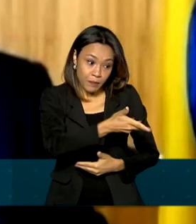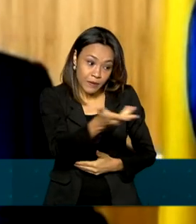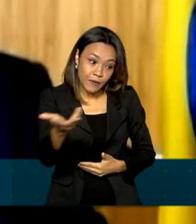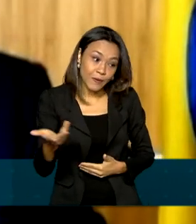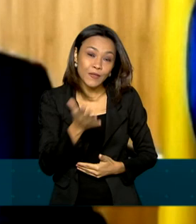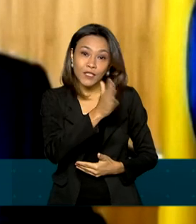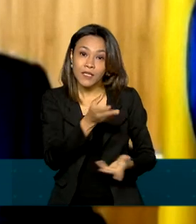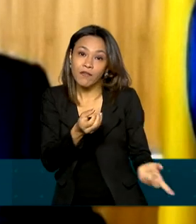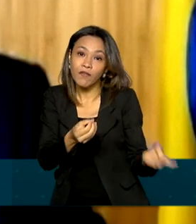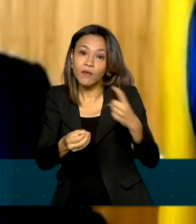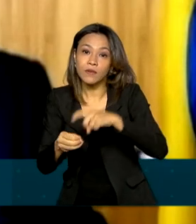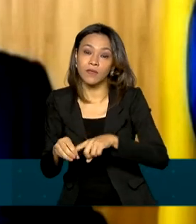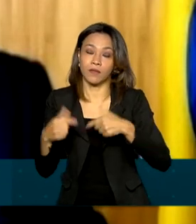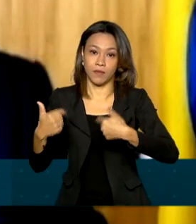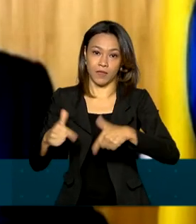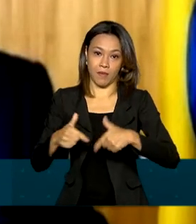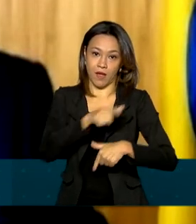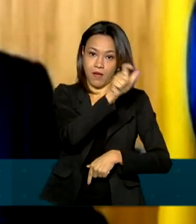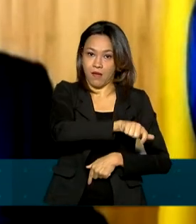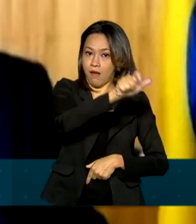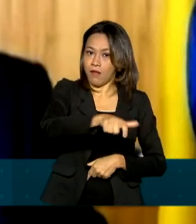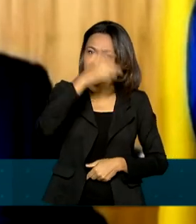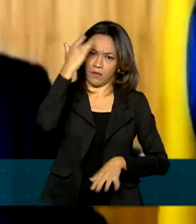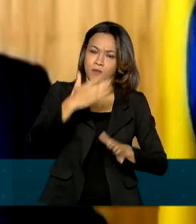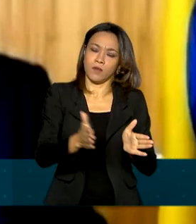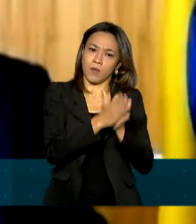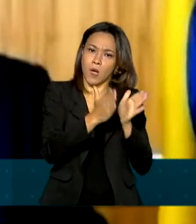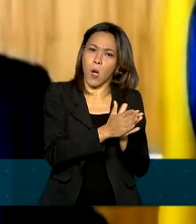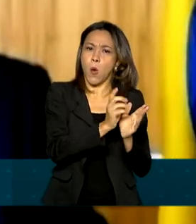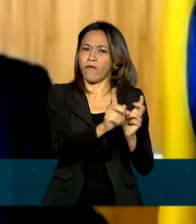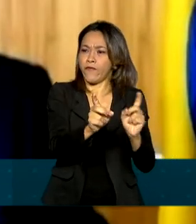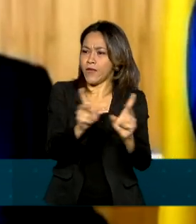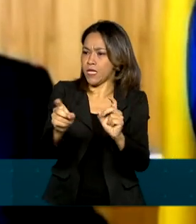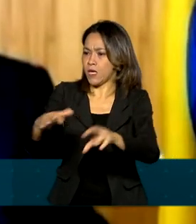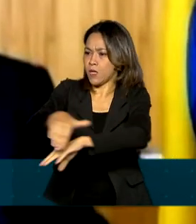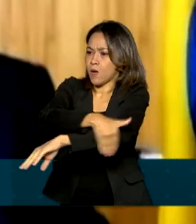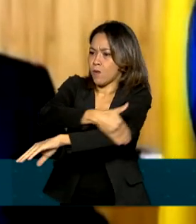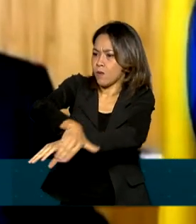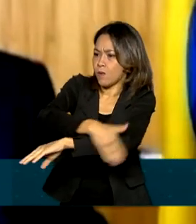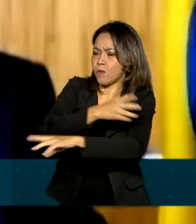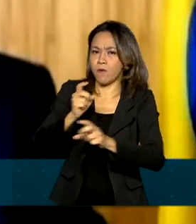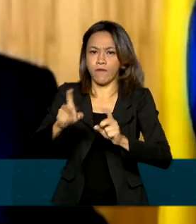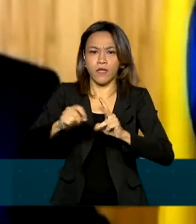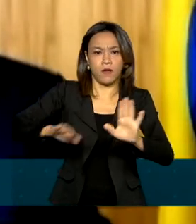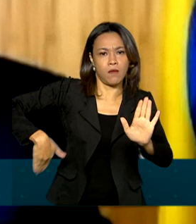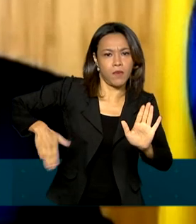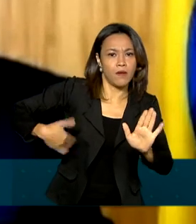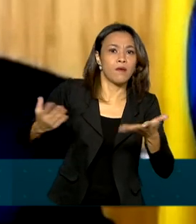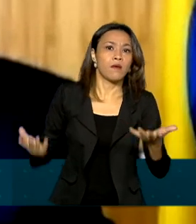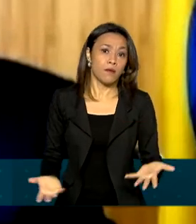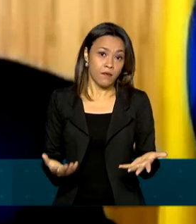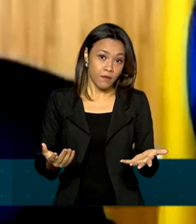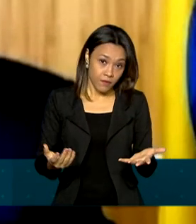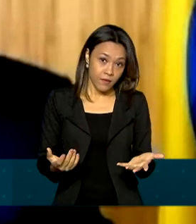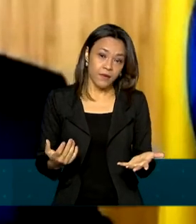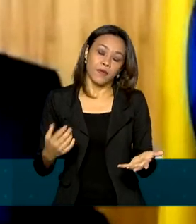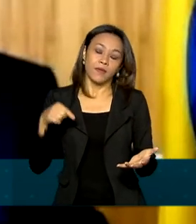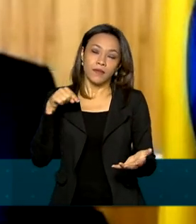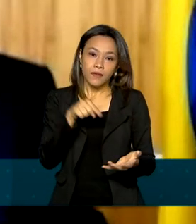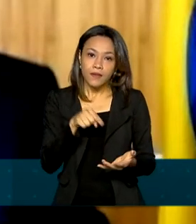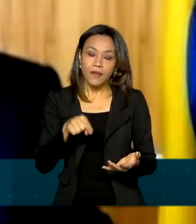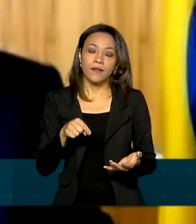estavam retornando ao trabalho. Estava todo mundo de novo vendendo na rua, vendendo na praia, etc. Daí até um pouco desse